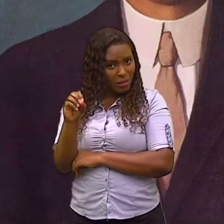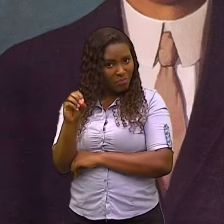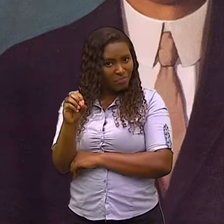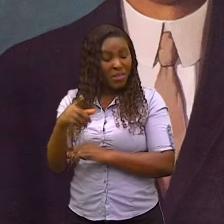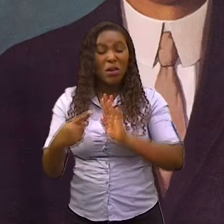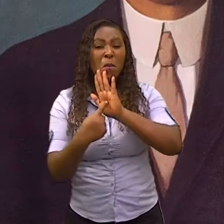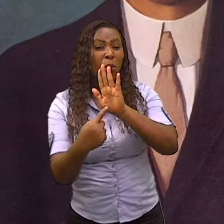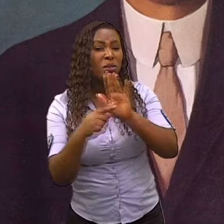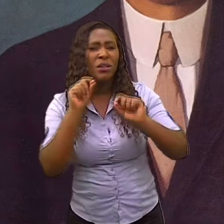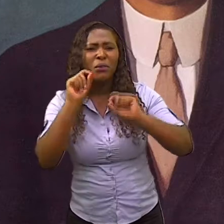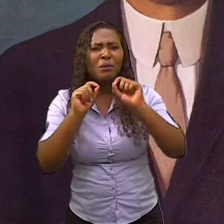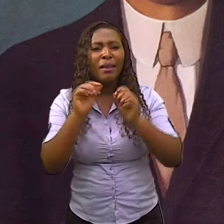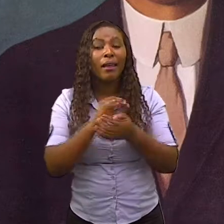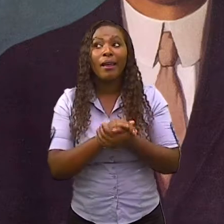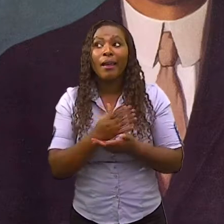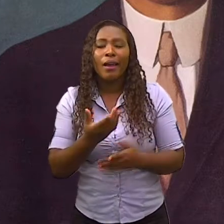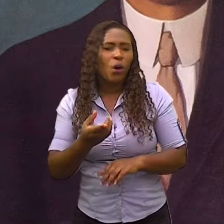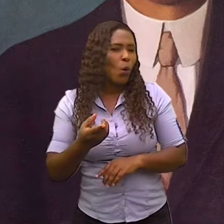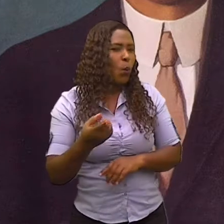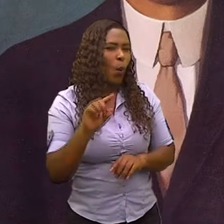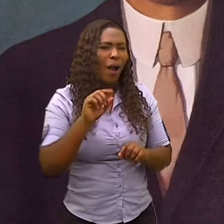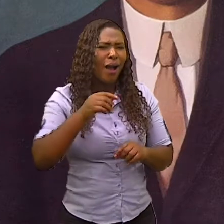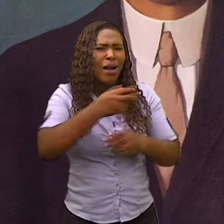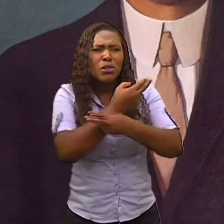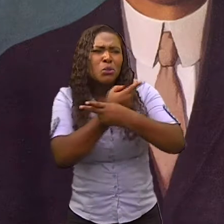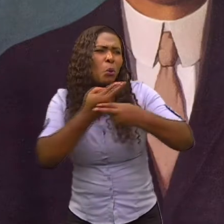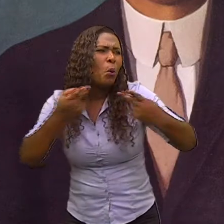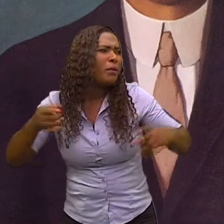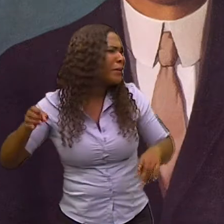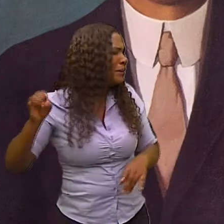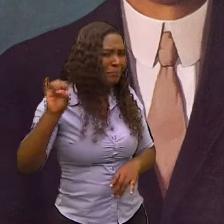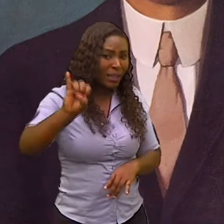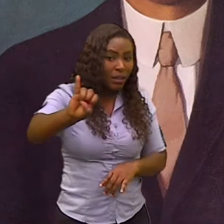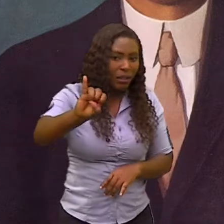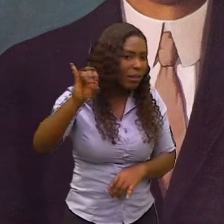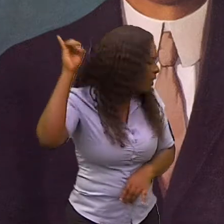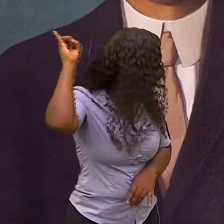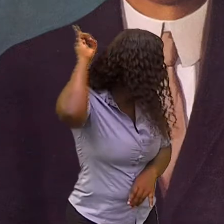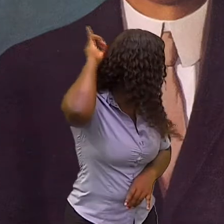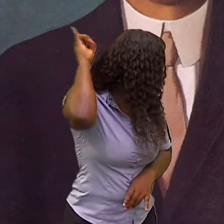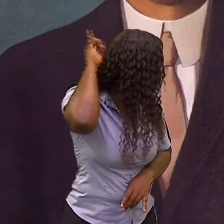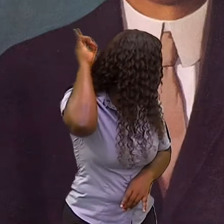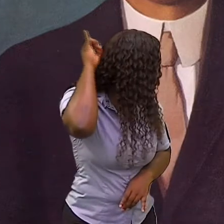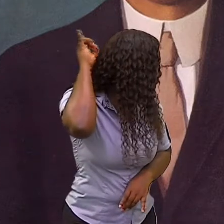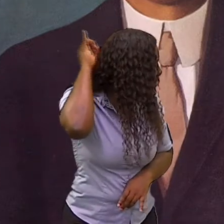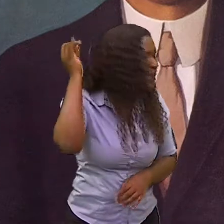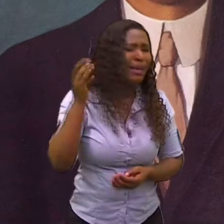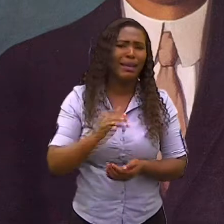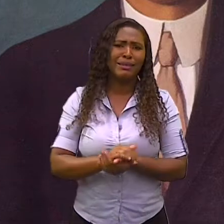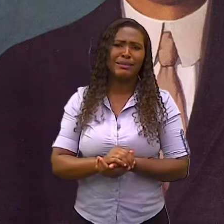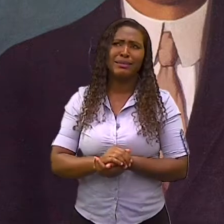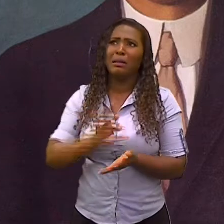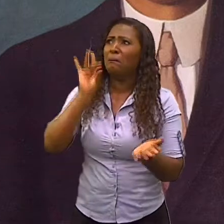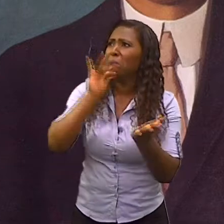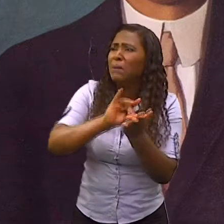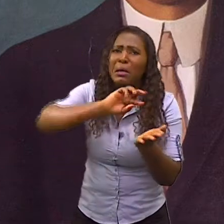irreal e do inconsciente. Segundo os surrealistas, a arte deve ser liberta